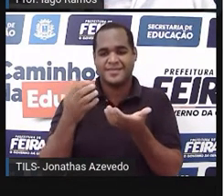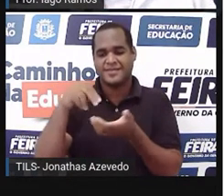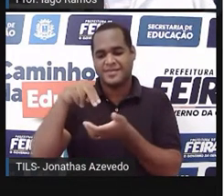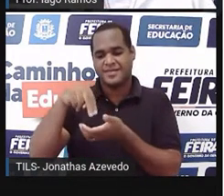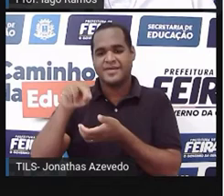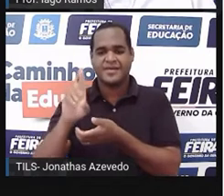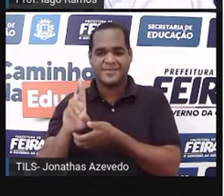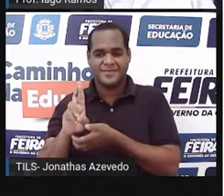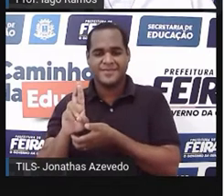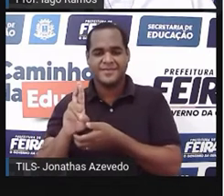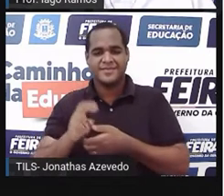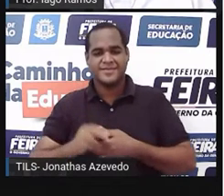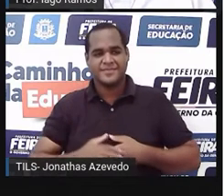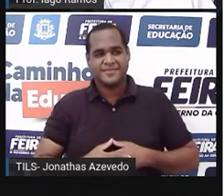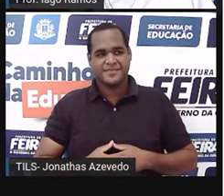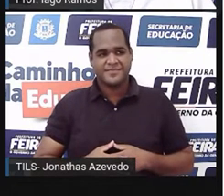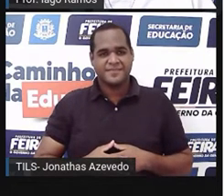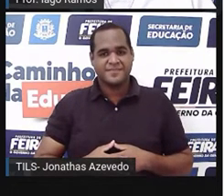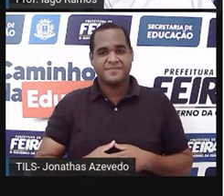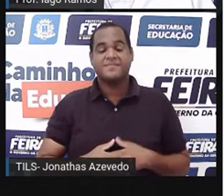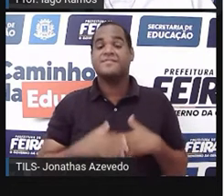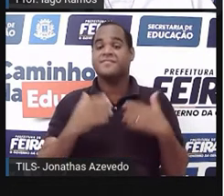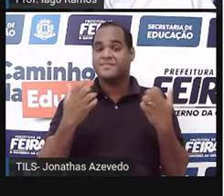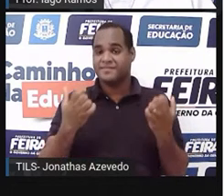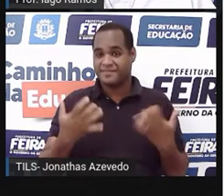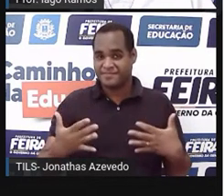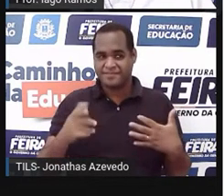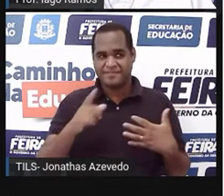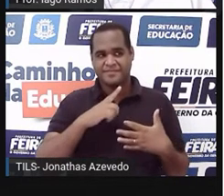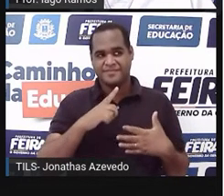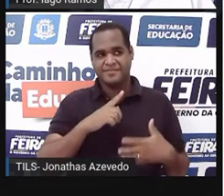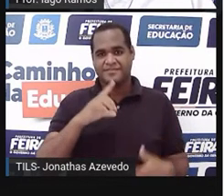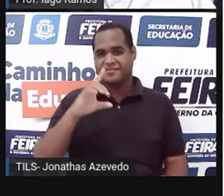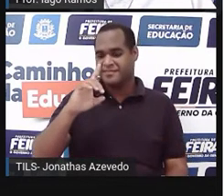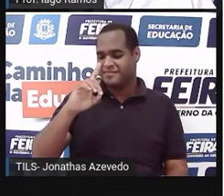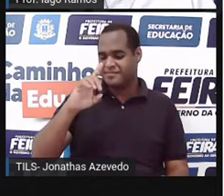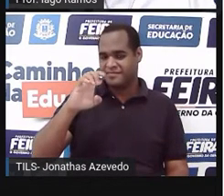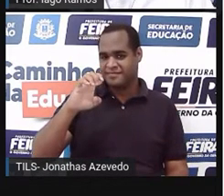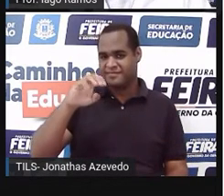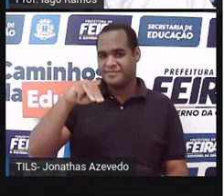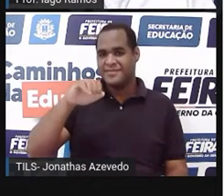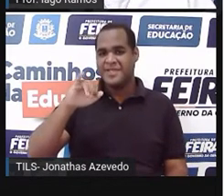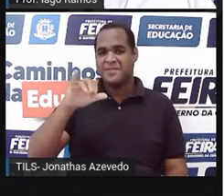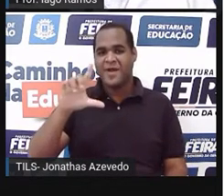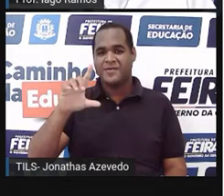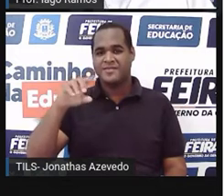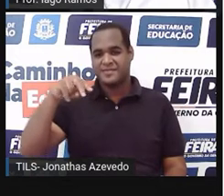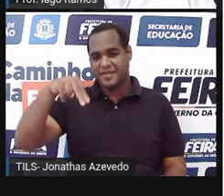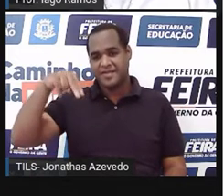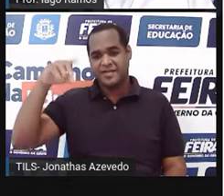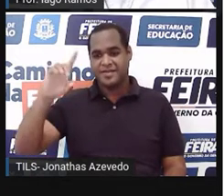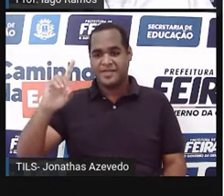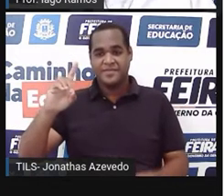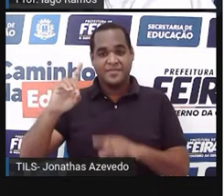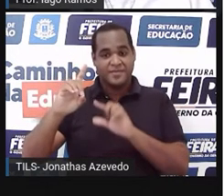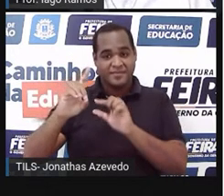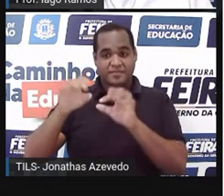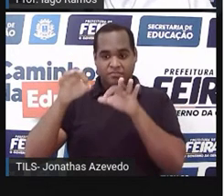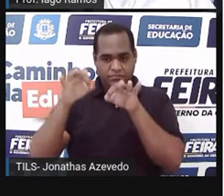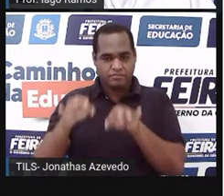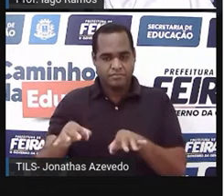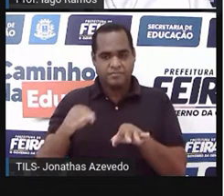dos números racionais. E tem também os números decimais. Lembra disso? Os decimais exatos,